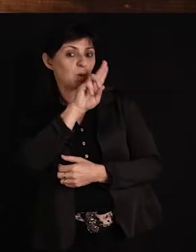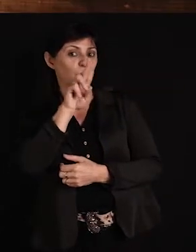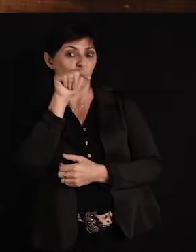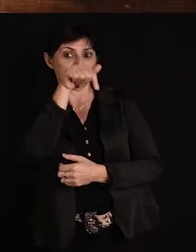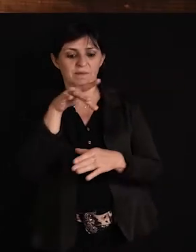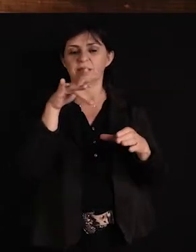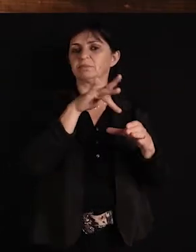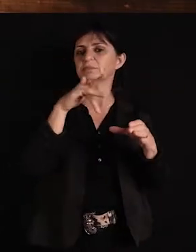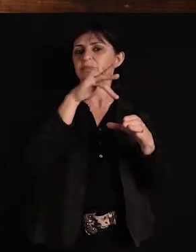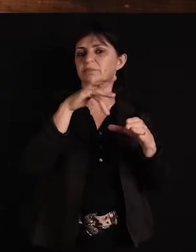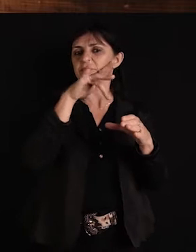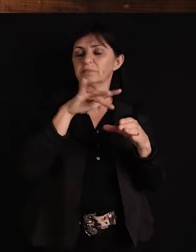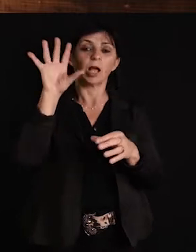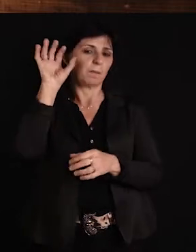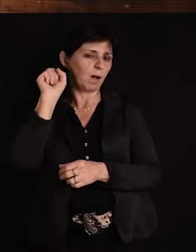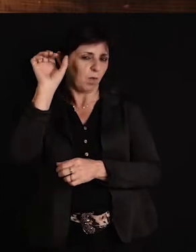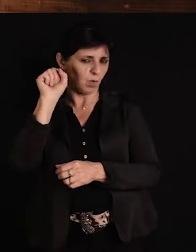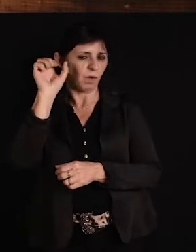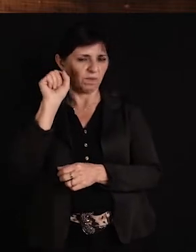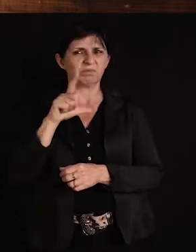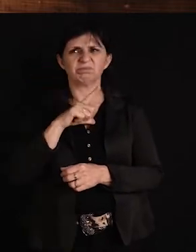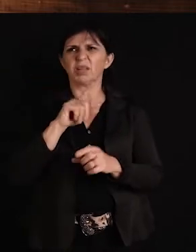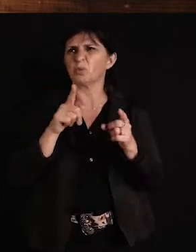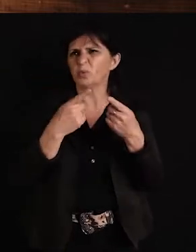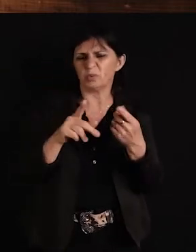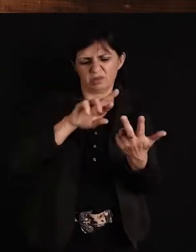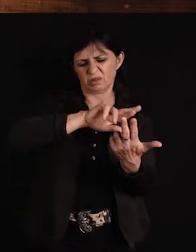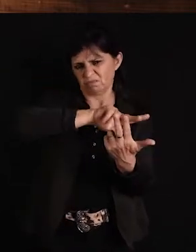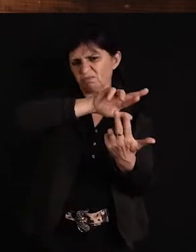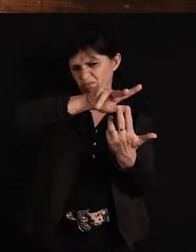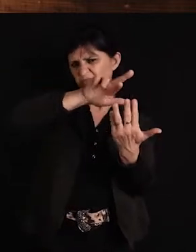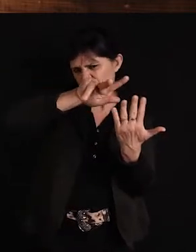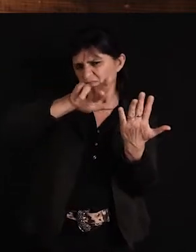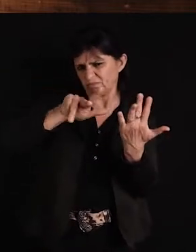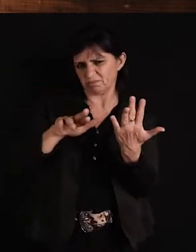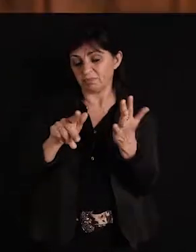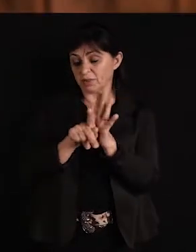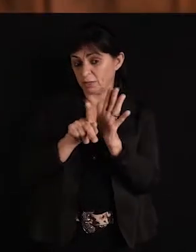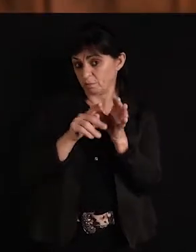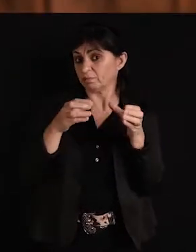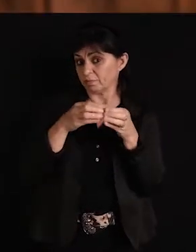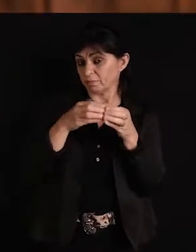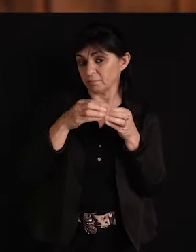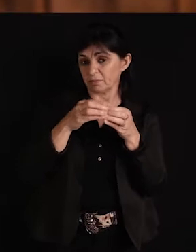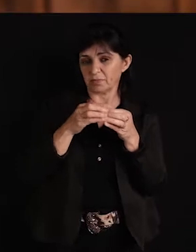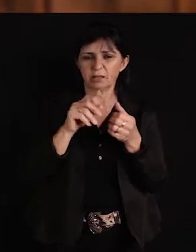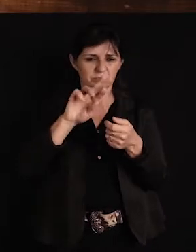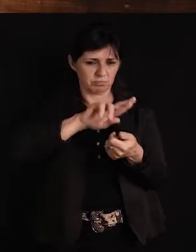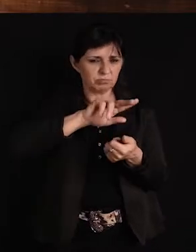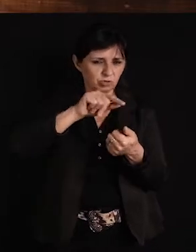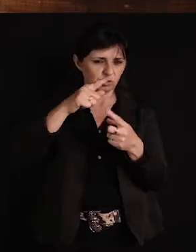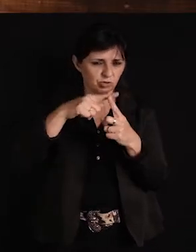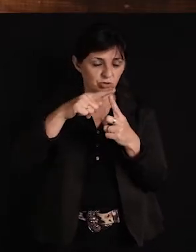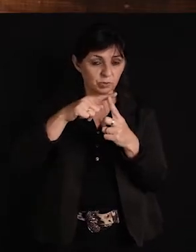que tem Império das Estâncias, tem Bamo que Bamo, tem várias músicas dos Monarcas ali, tem Carcano do Vaneirão, tem